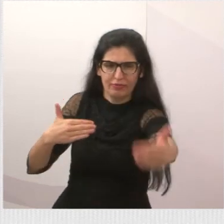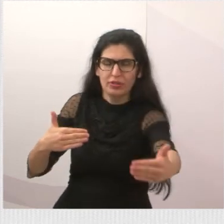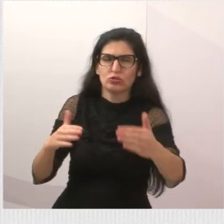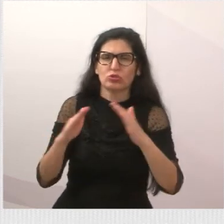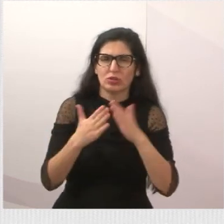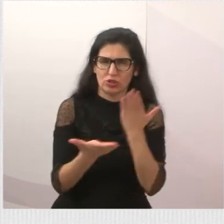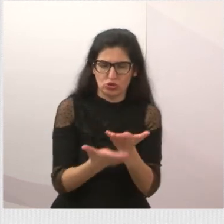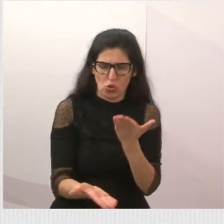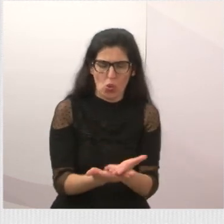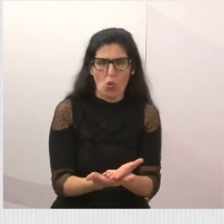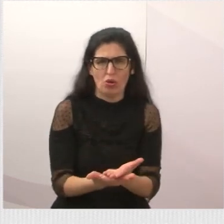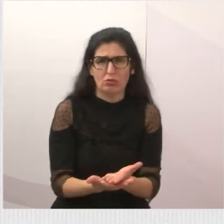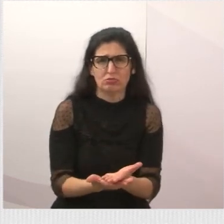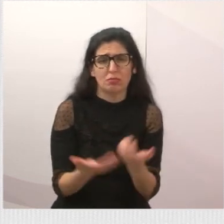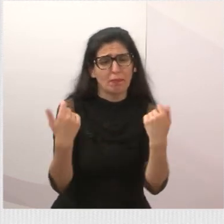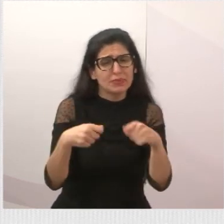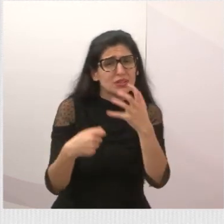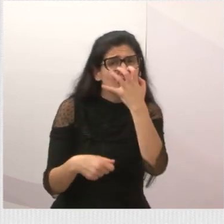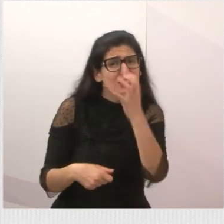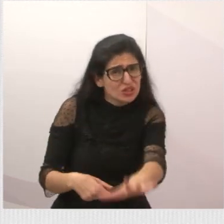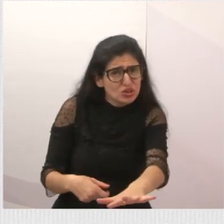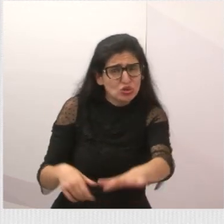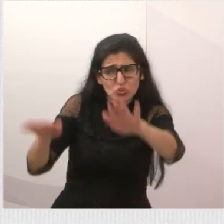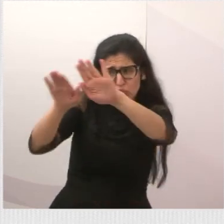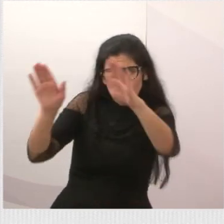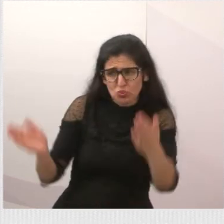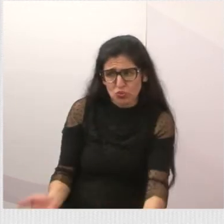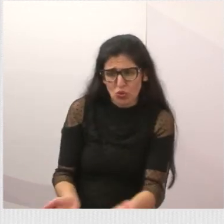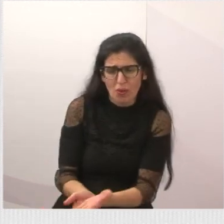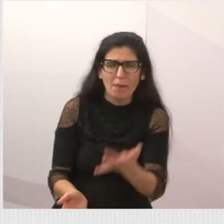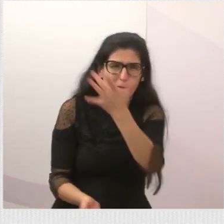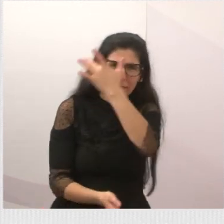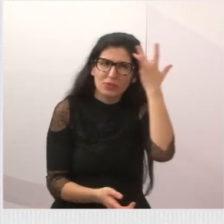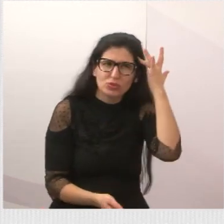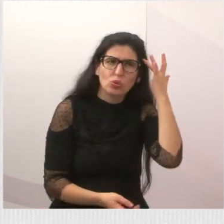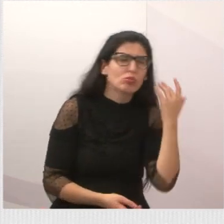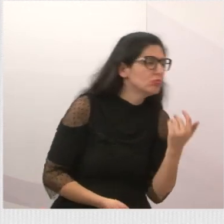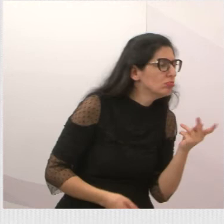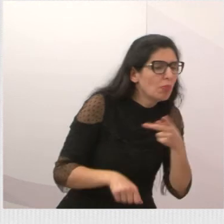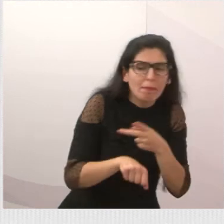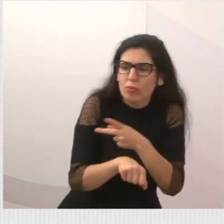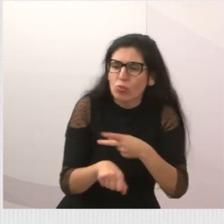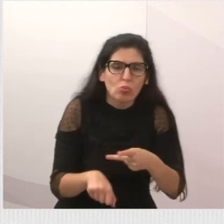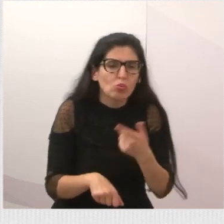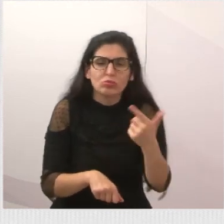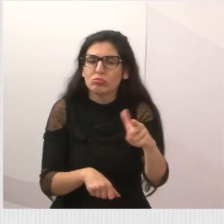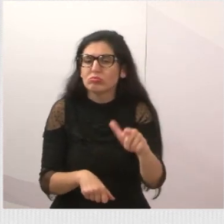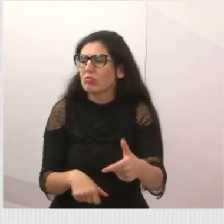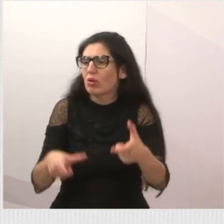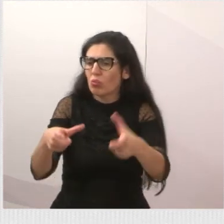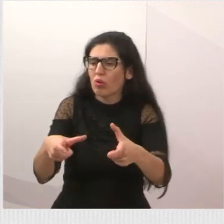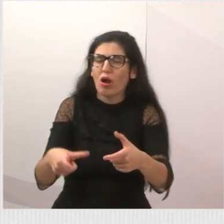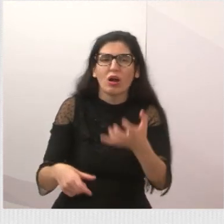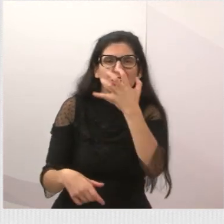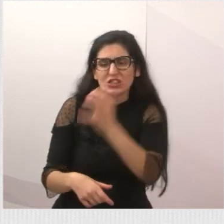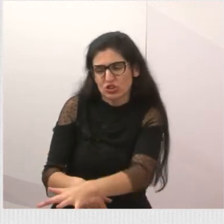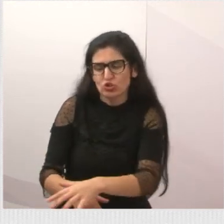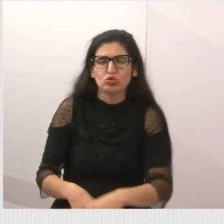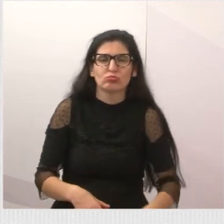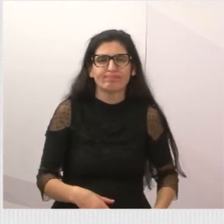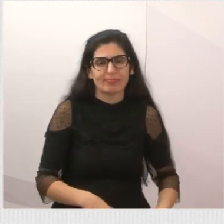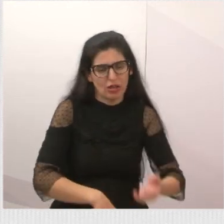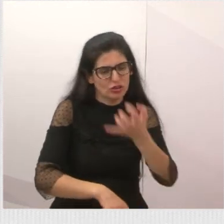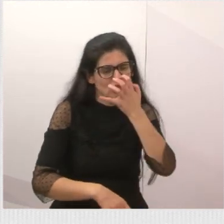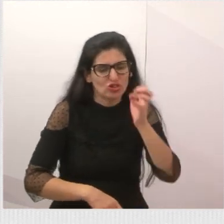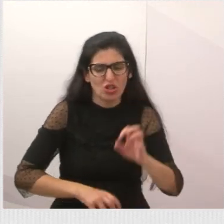Muitas pessoas que frequentam o local, por não ter lixeira, não jogam, não procuram um local para estar depositando lixo, e acabam jogando no chão.